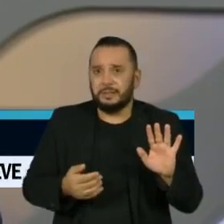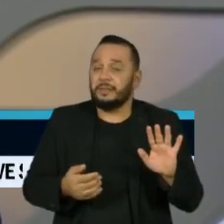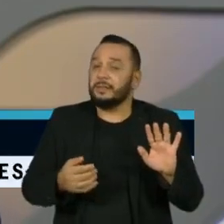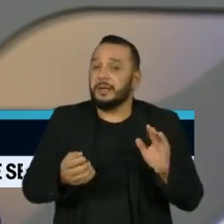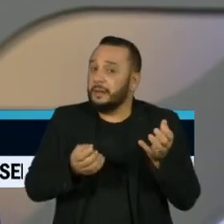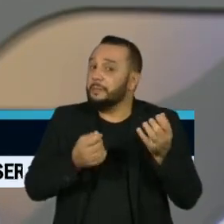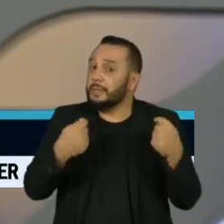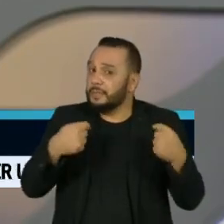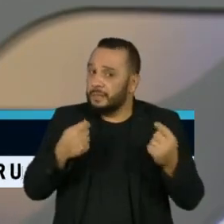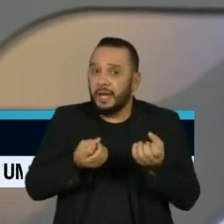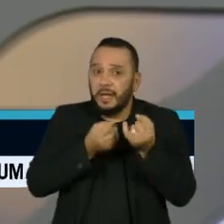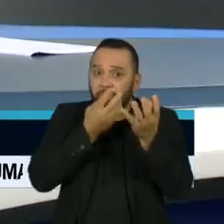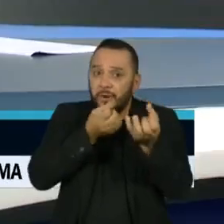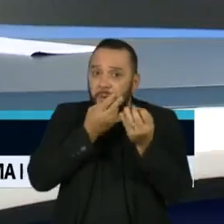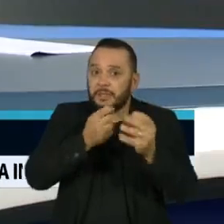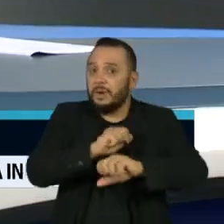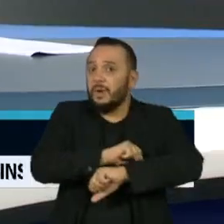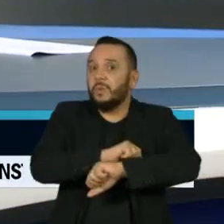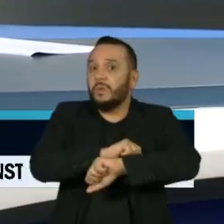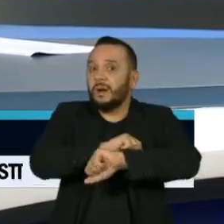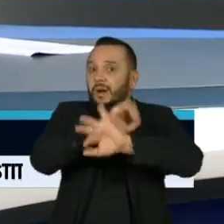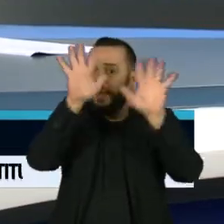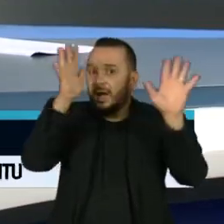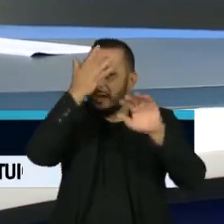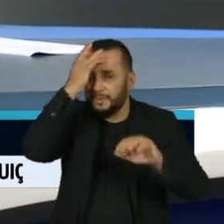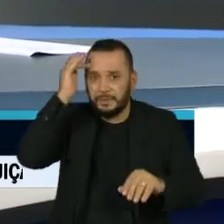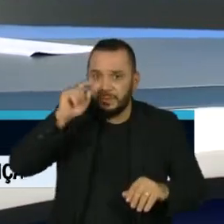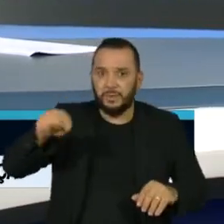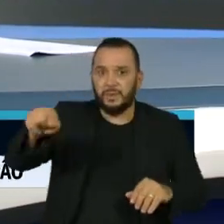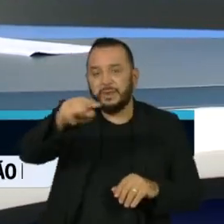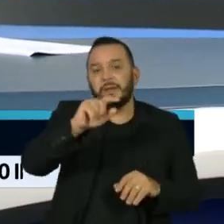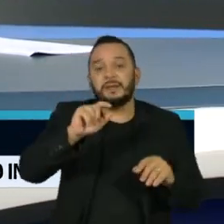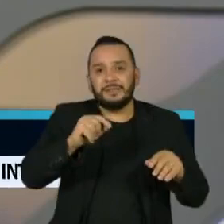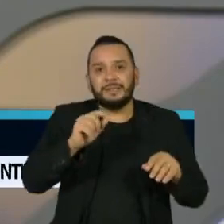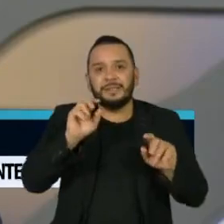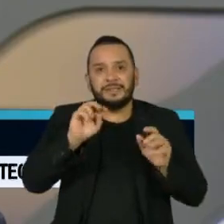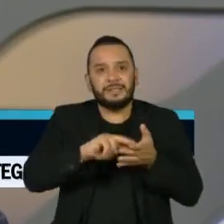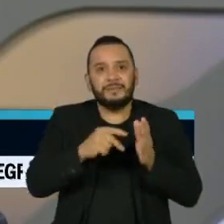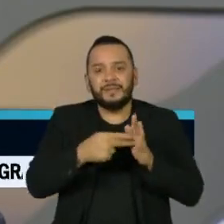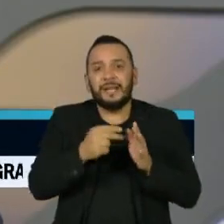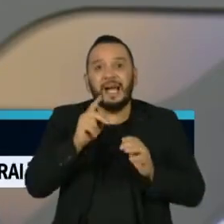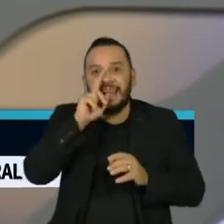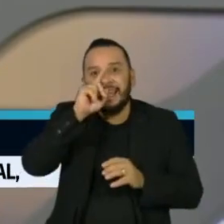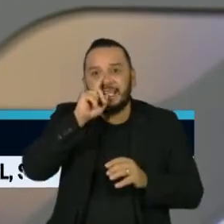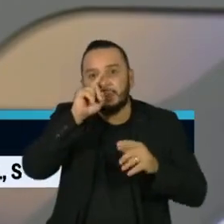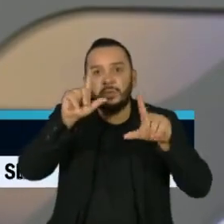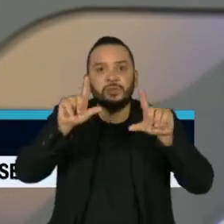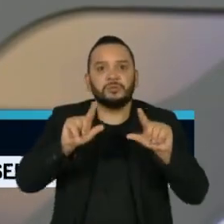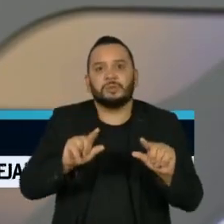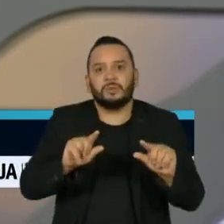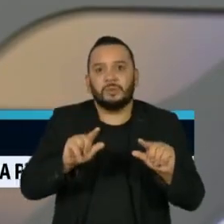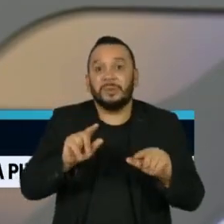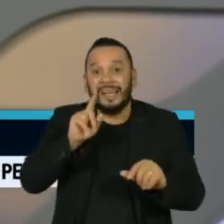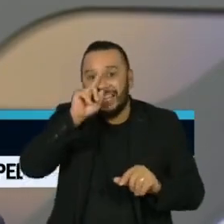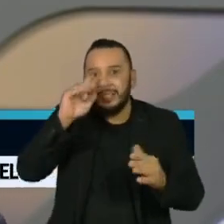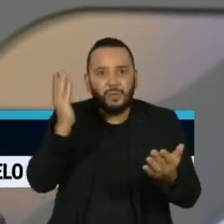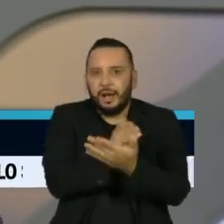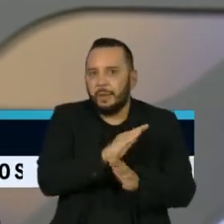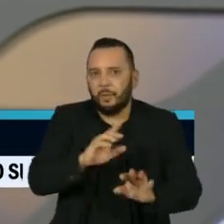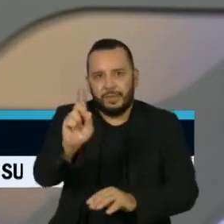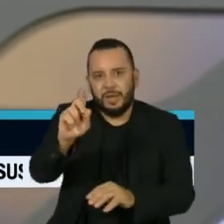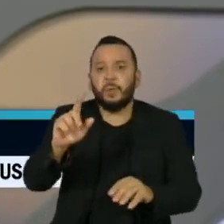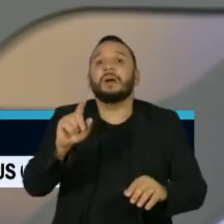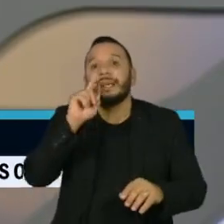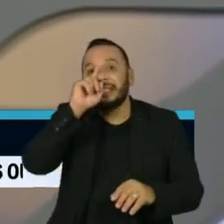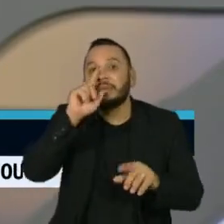é fundamental, porque o risco vai ser diminuído, mas ele não vai desaparecer. Então, pessoas, principalmente as pessoas mais